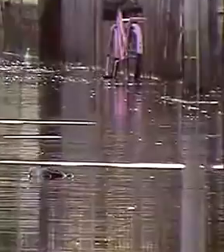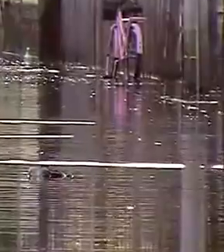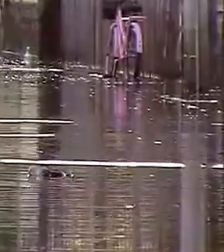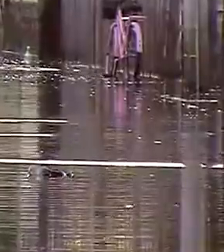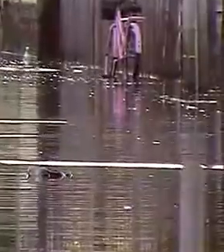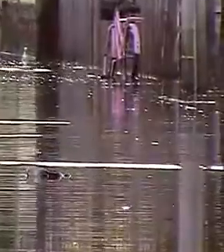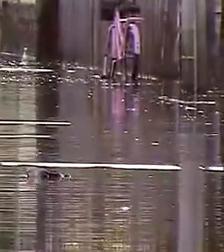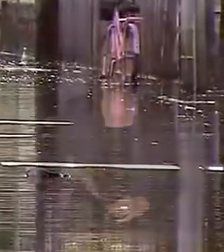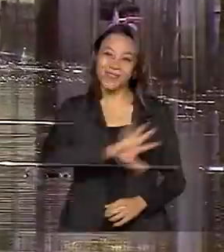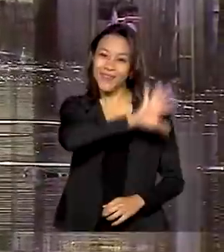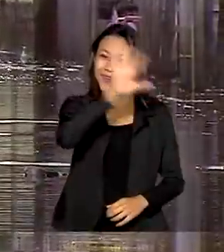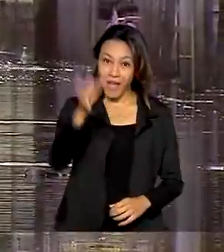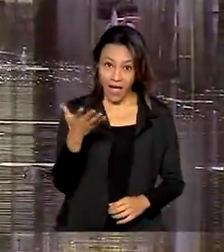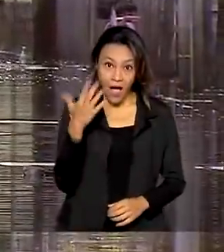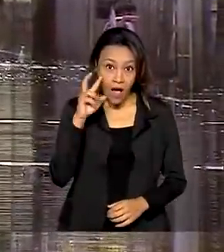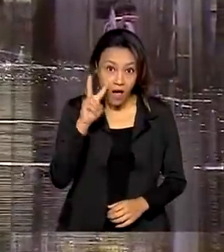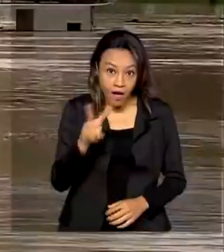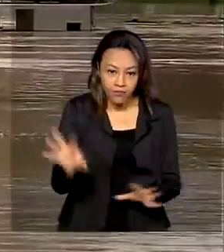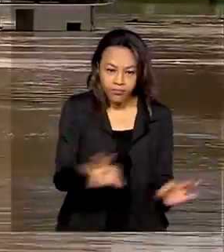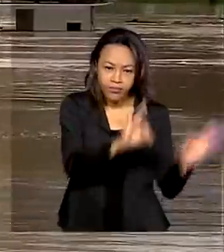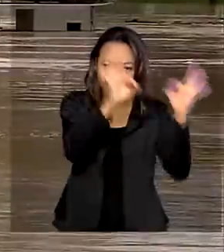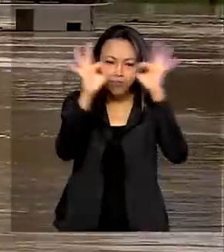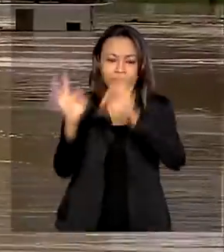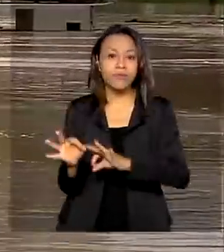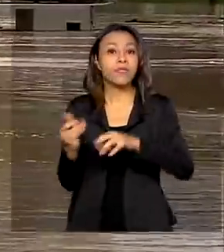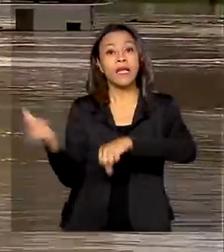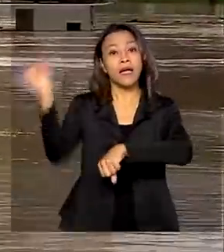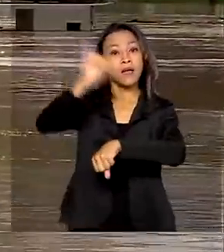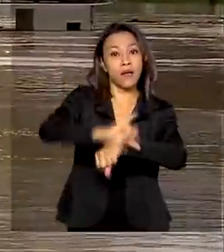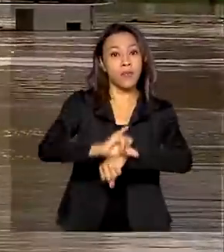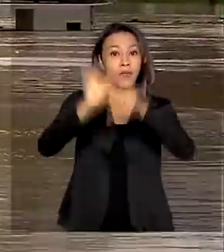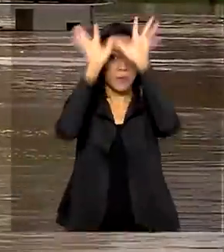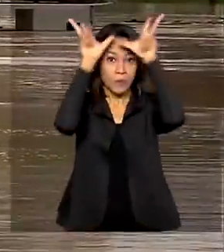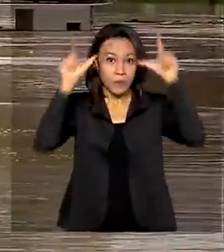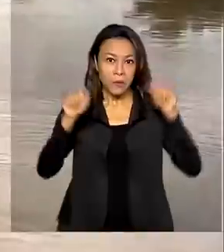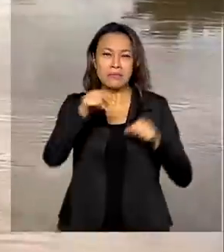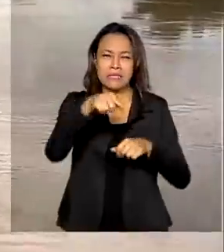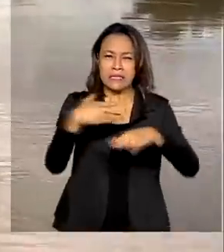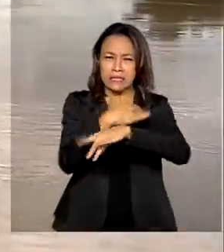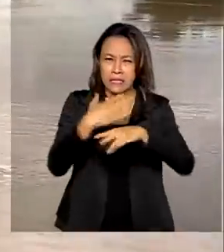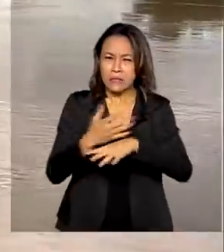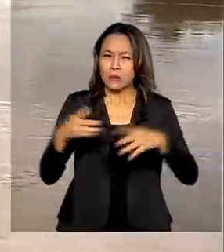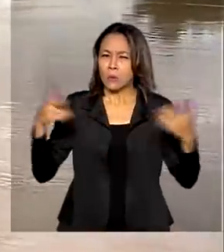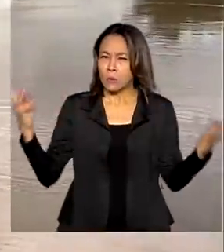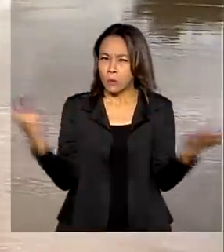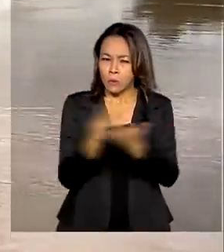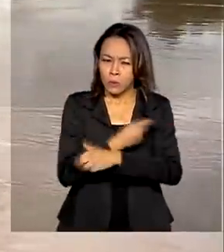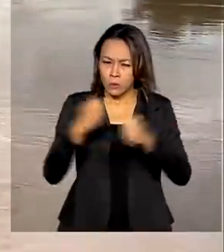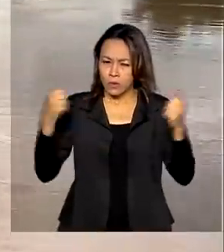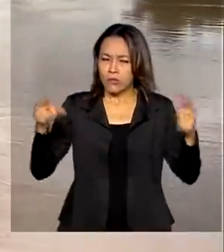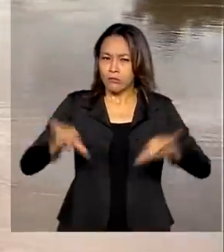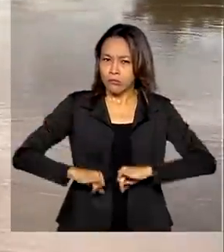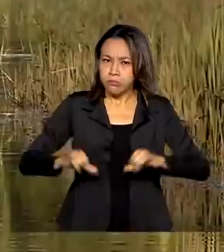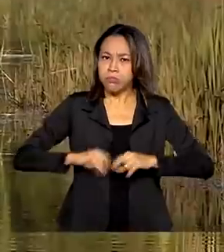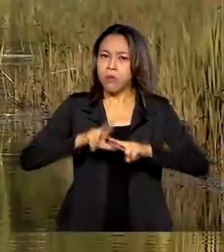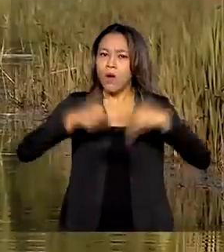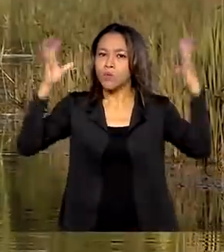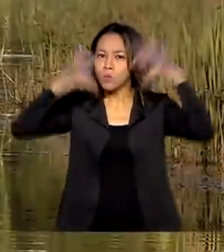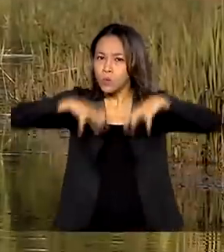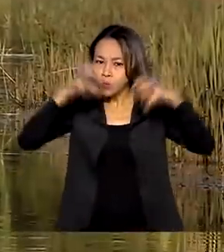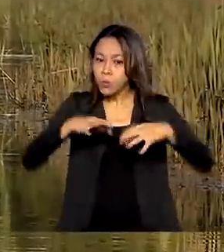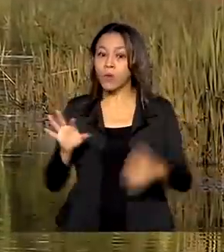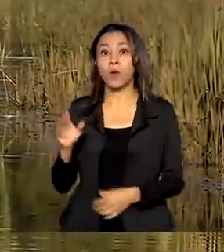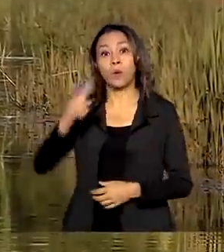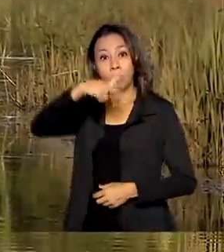Olá, na sua tela imagens de Rio Branco, uma das cidades atingidas pelas fortes chuvas no Acre. O presidente Jair